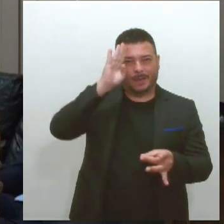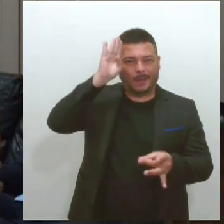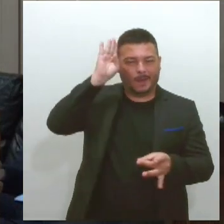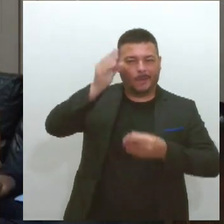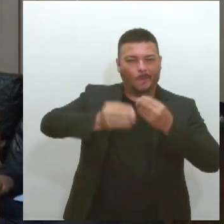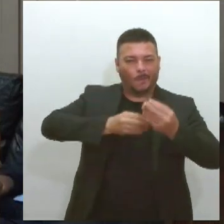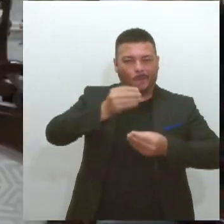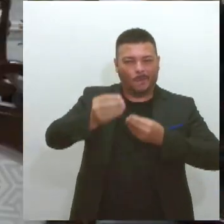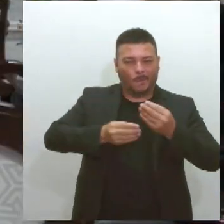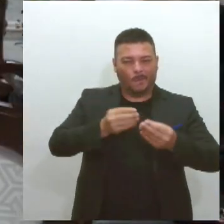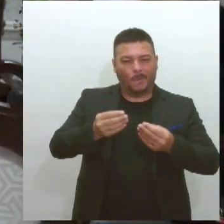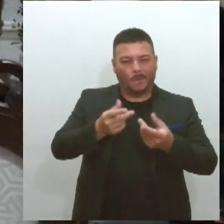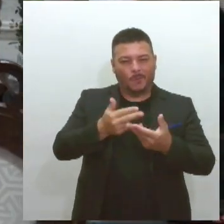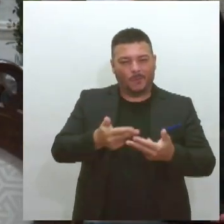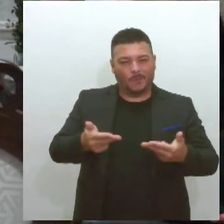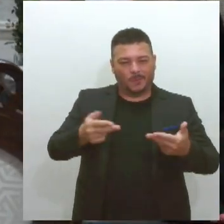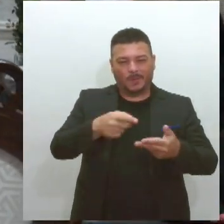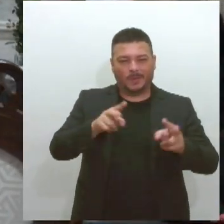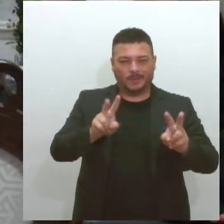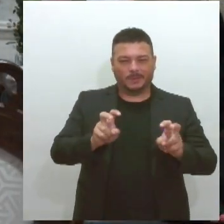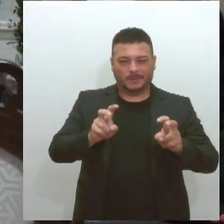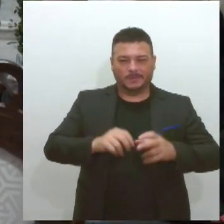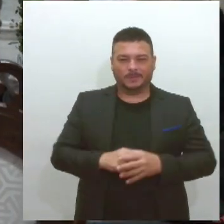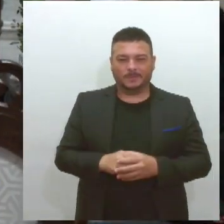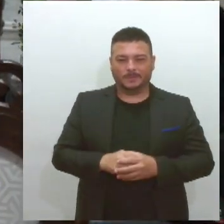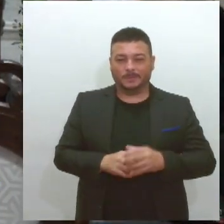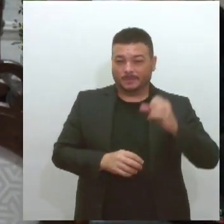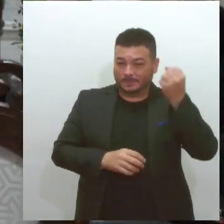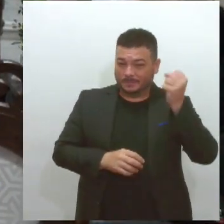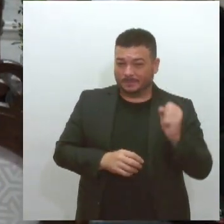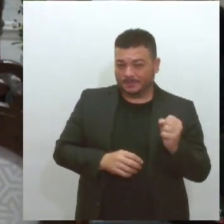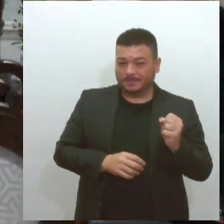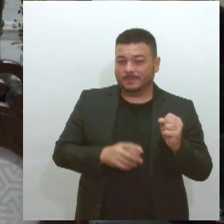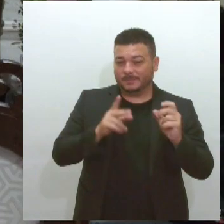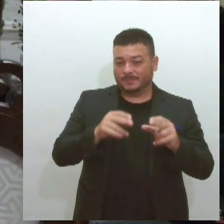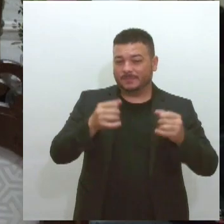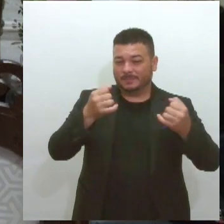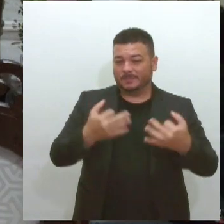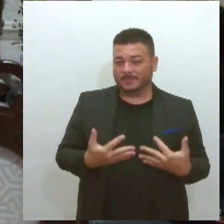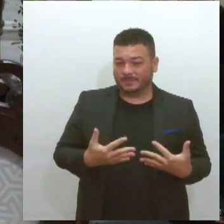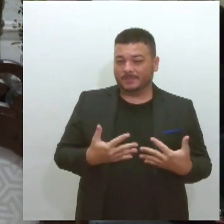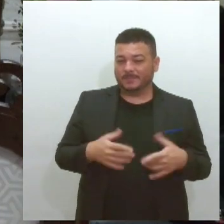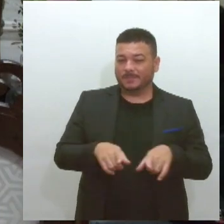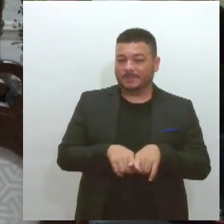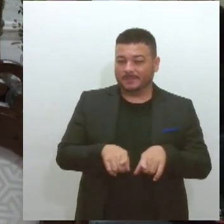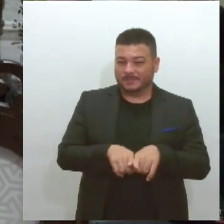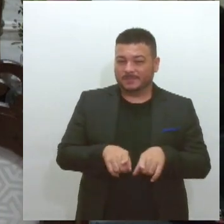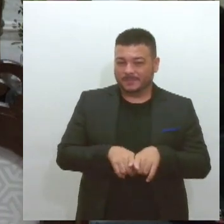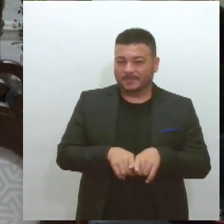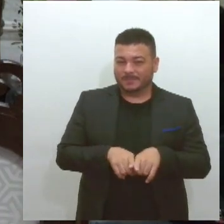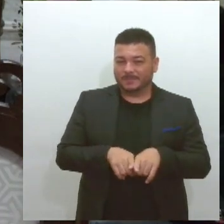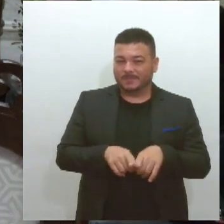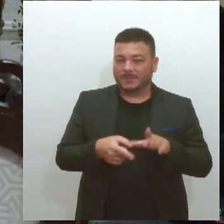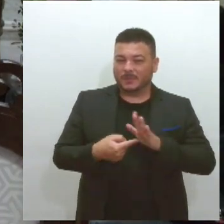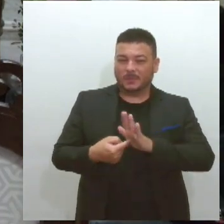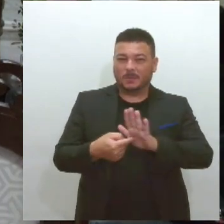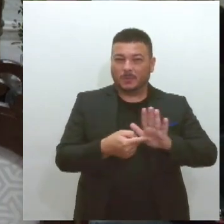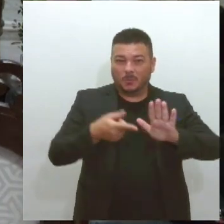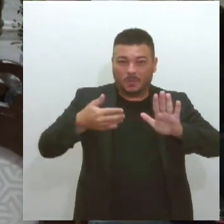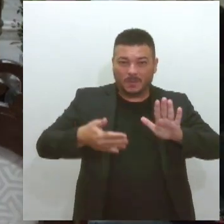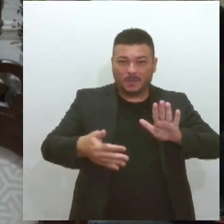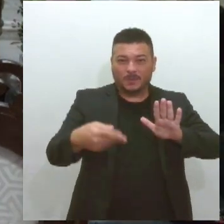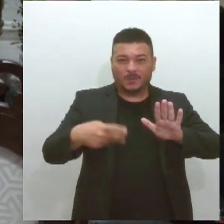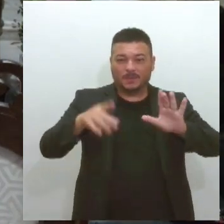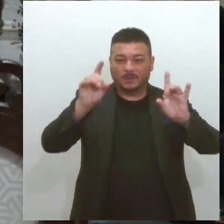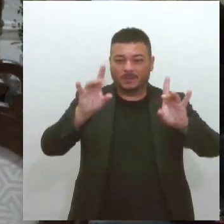essas situações. Sergipe, eu já disse isso, acho que no primeiro dia, prestou nesses dias aqui, em especial, um